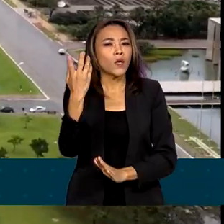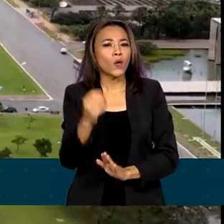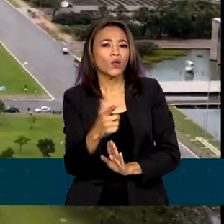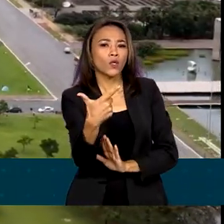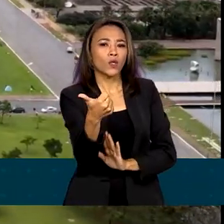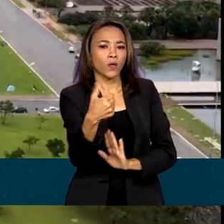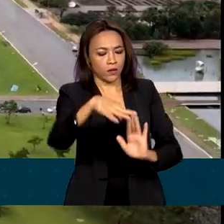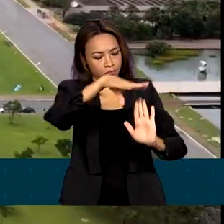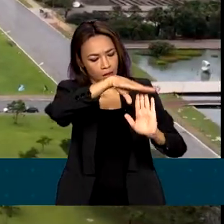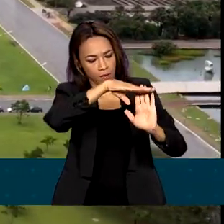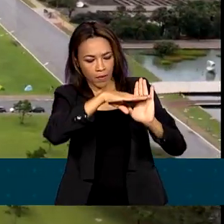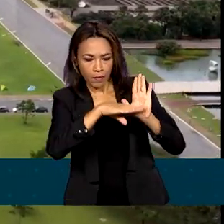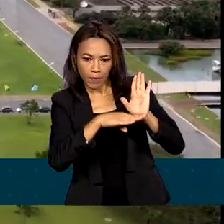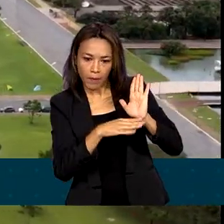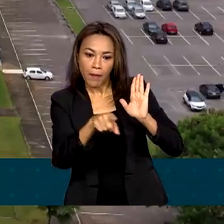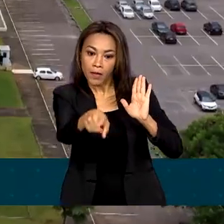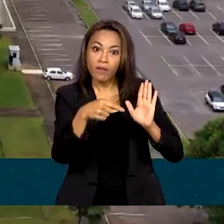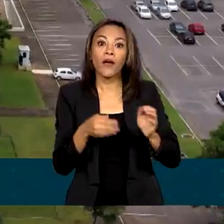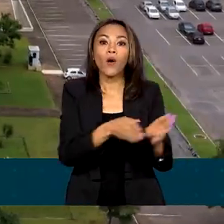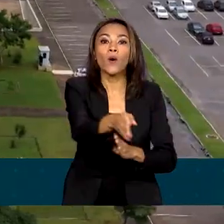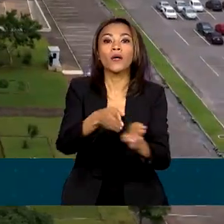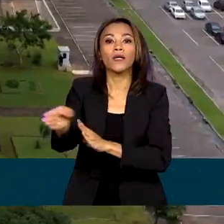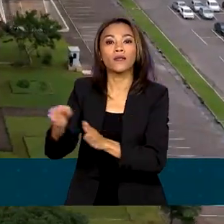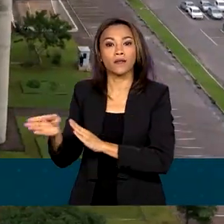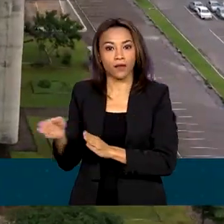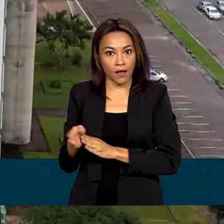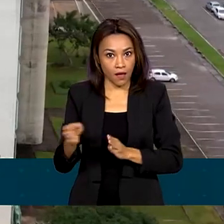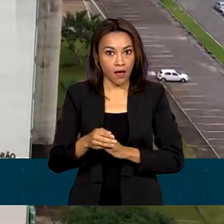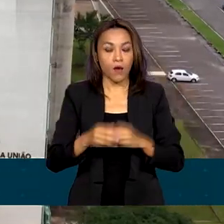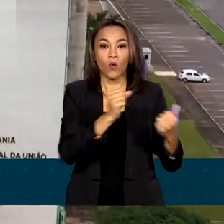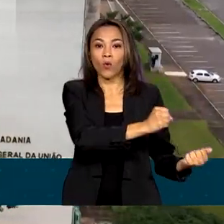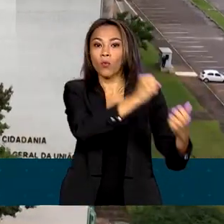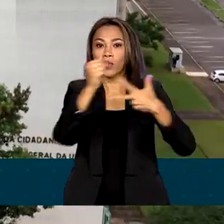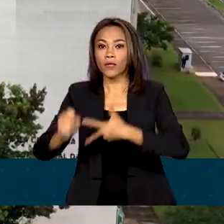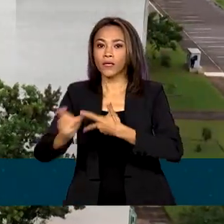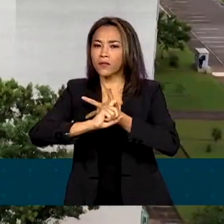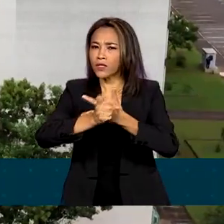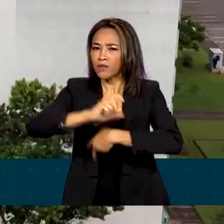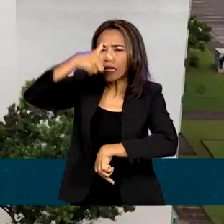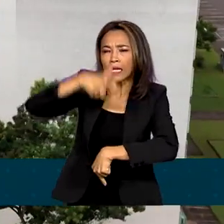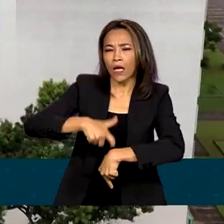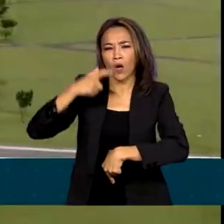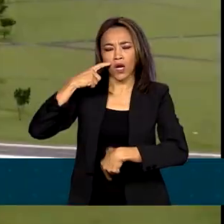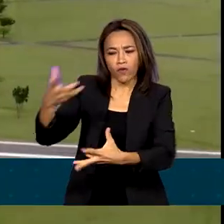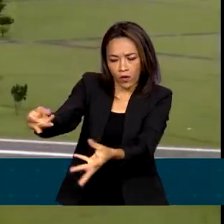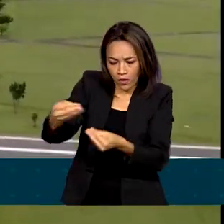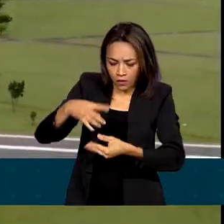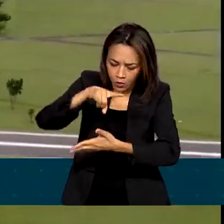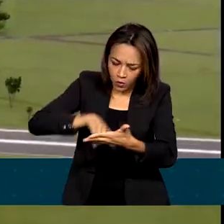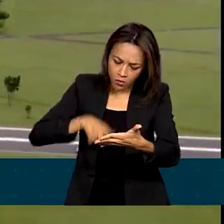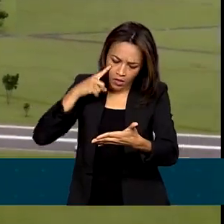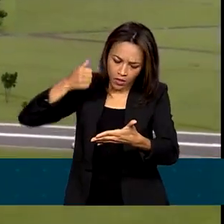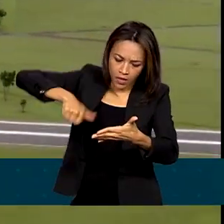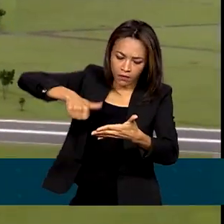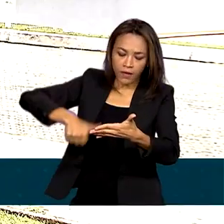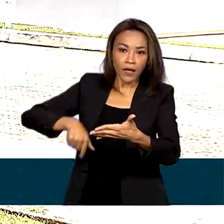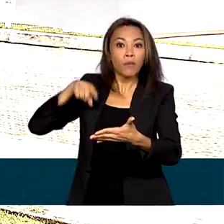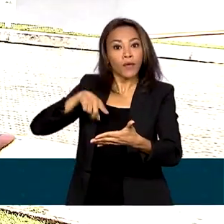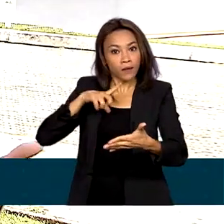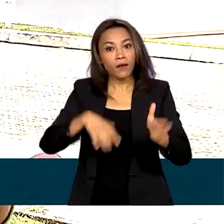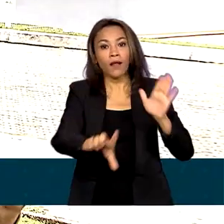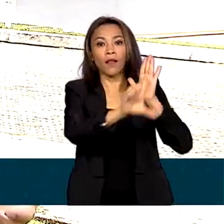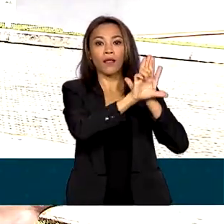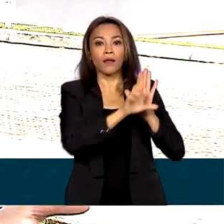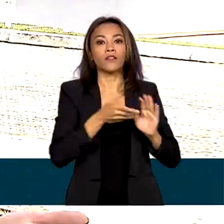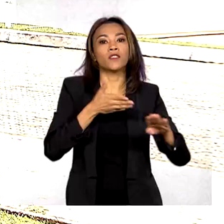todo o Poder Executivo Federal na hora de analisar os pedidos de acesso a documentos formulados por meio da Lei de Acesso à Informação. A